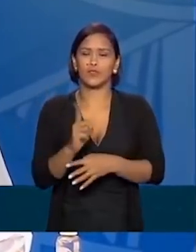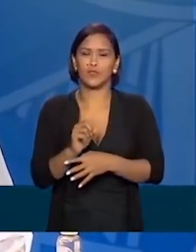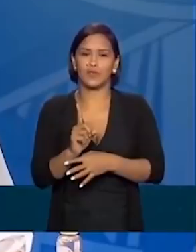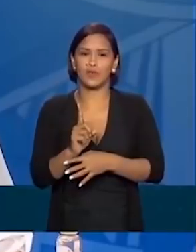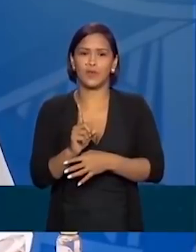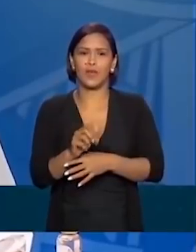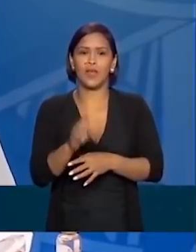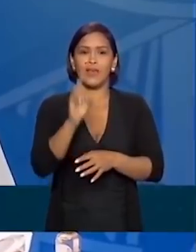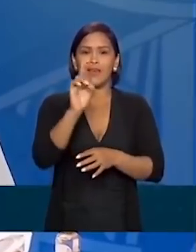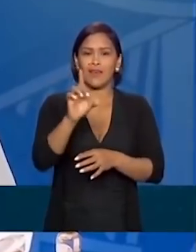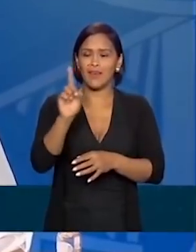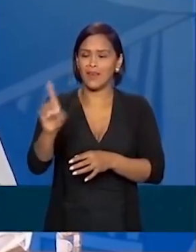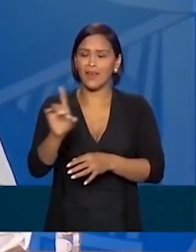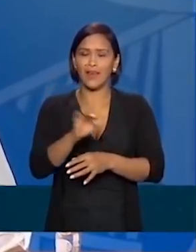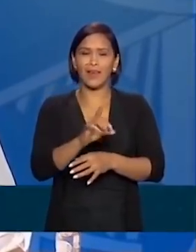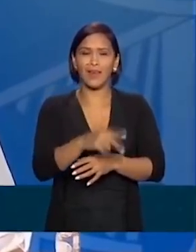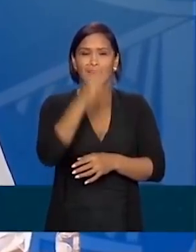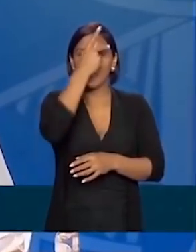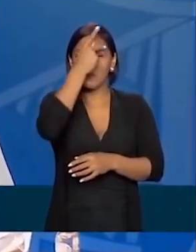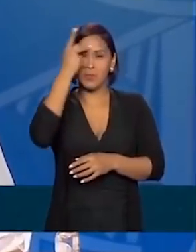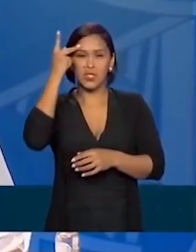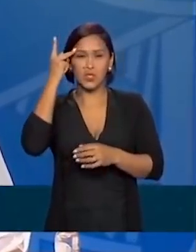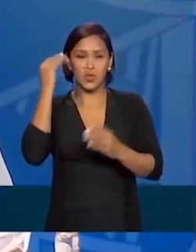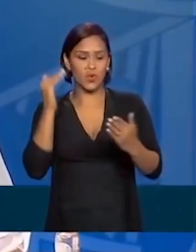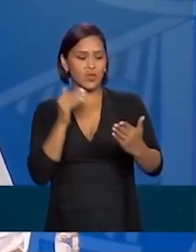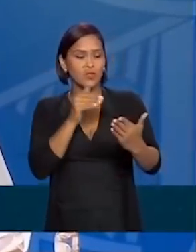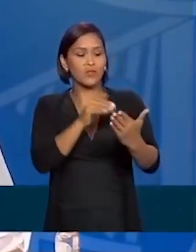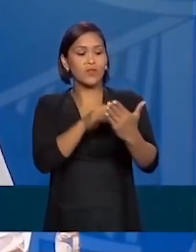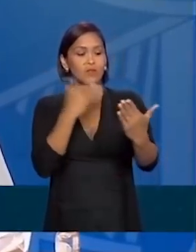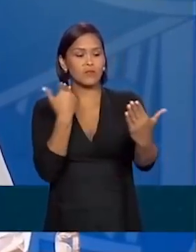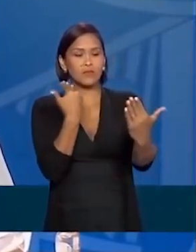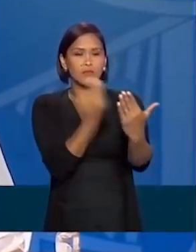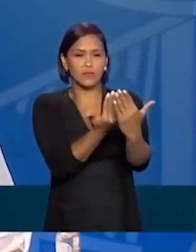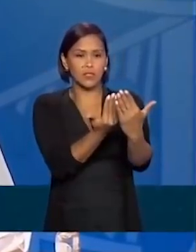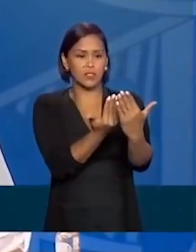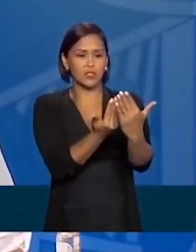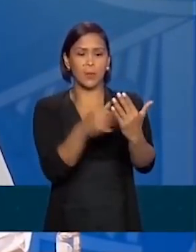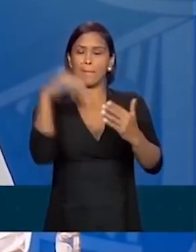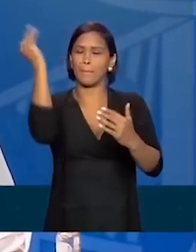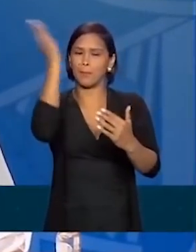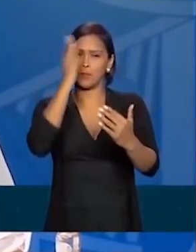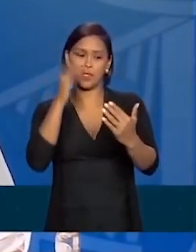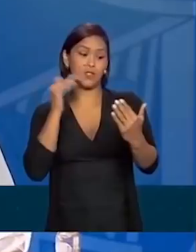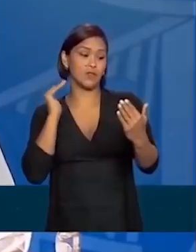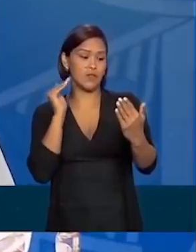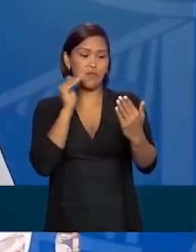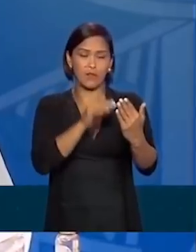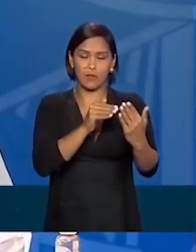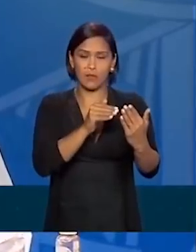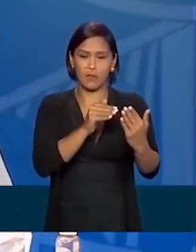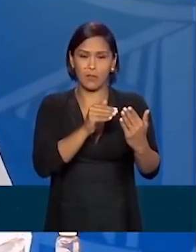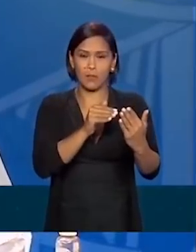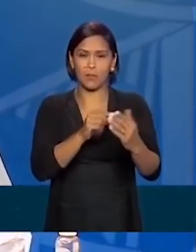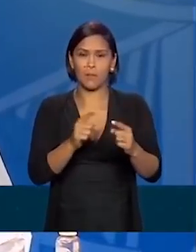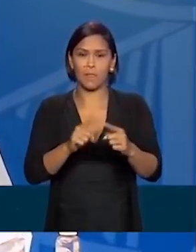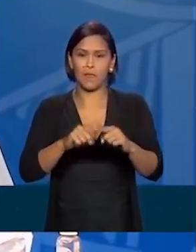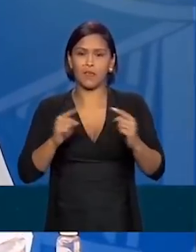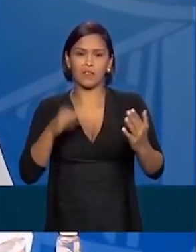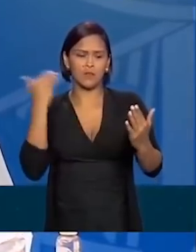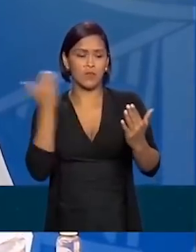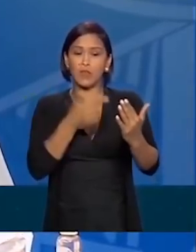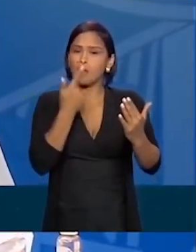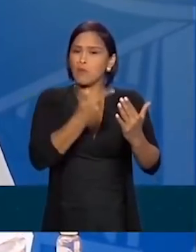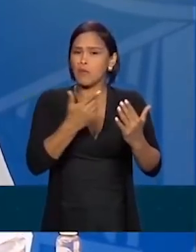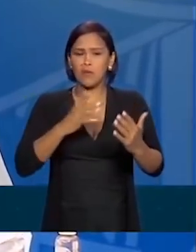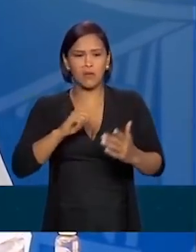enfrentando o seu quadro social. O Brasil vai enfrentar o dele. E vamos enfrentar com as armas que nós